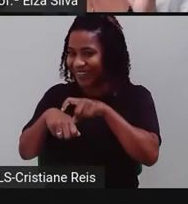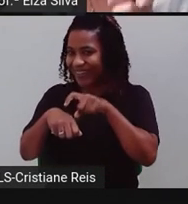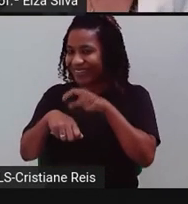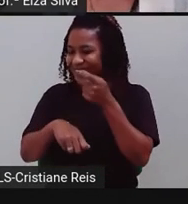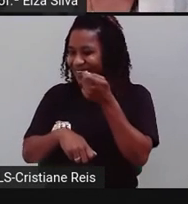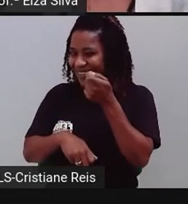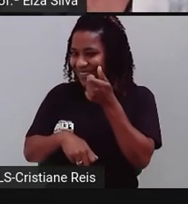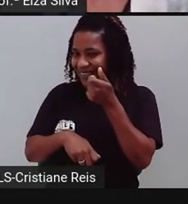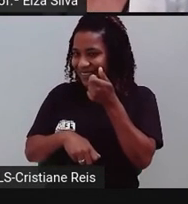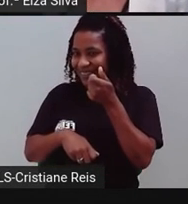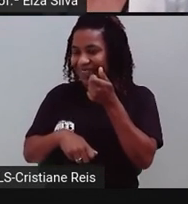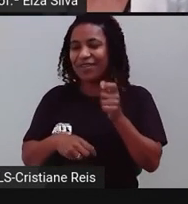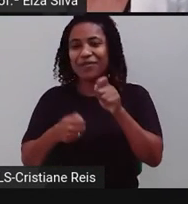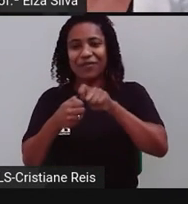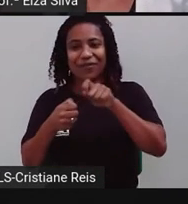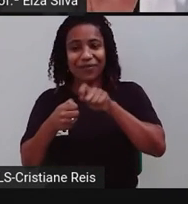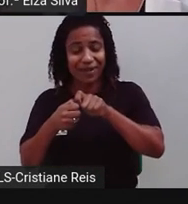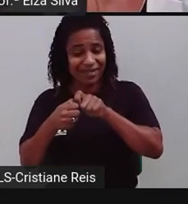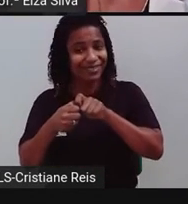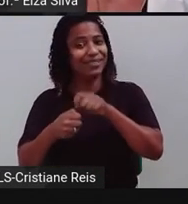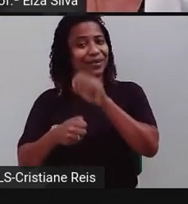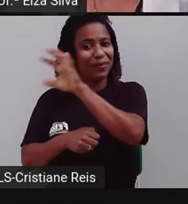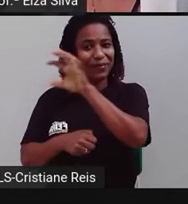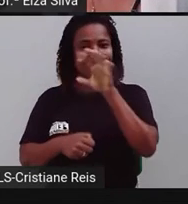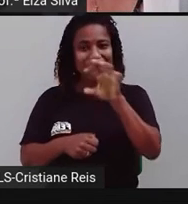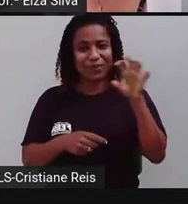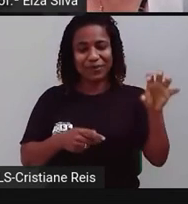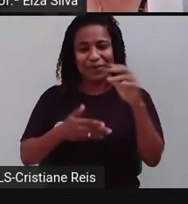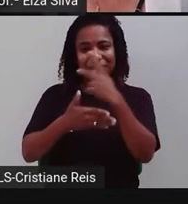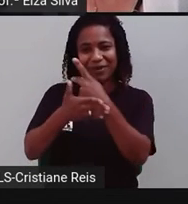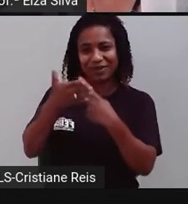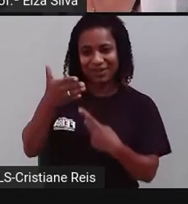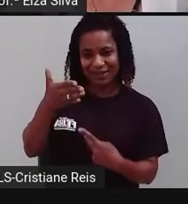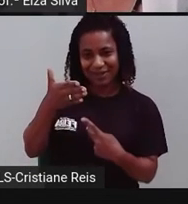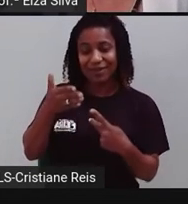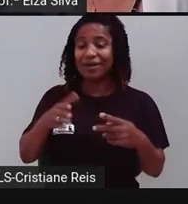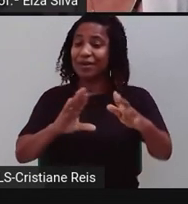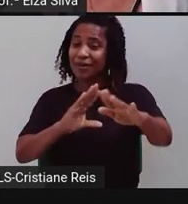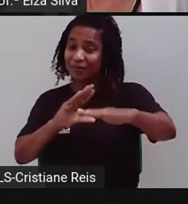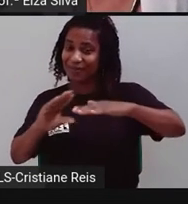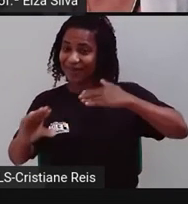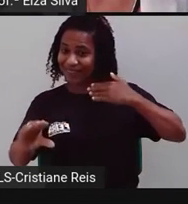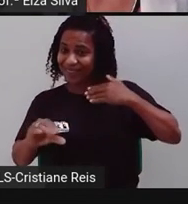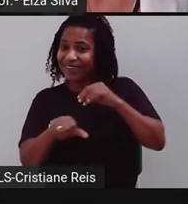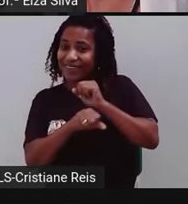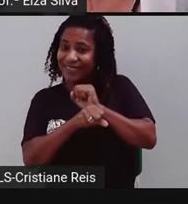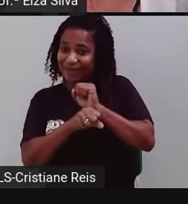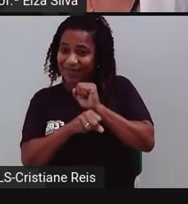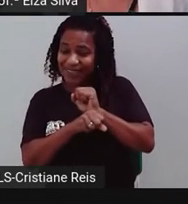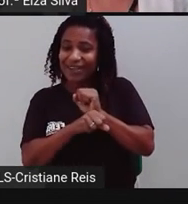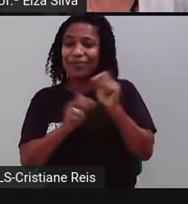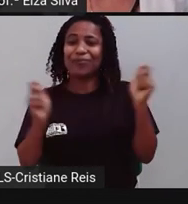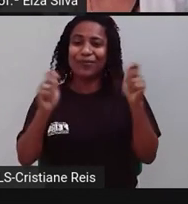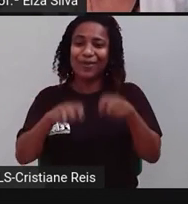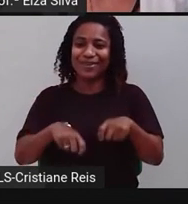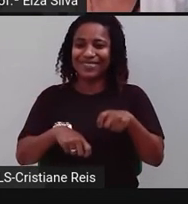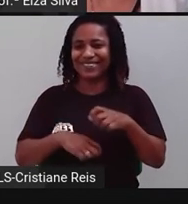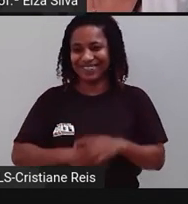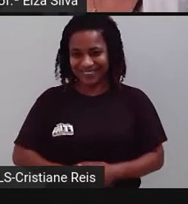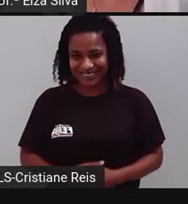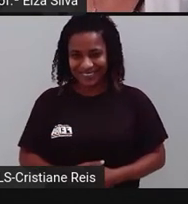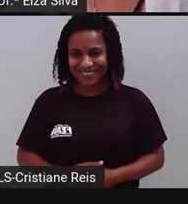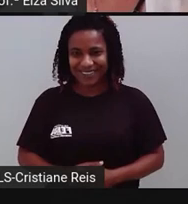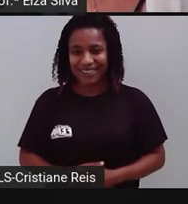Então faça esse seu vacation plans E eu fico aqui esperando que você compartilhe conosco a sua experiência